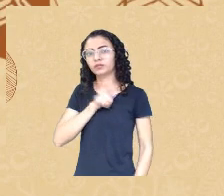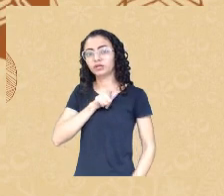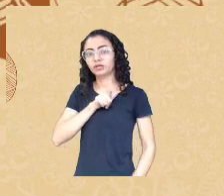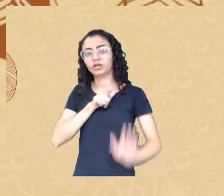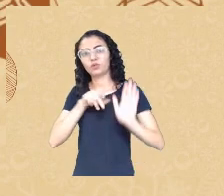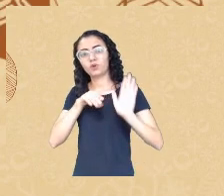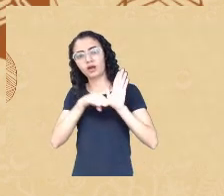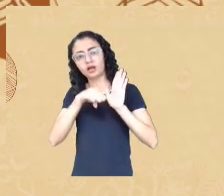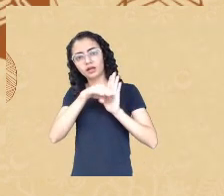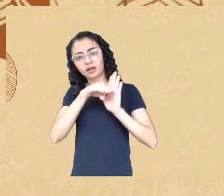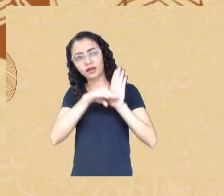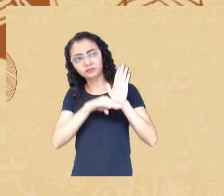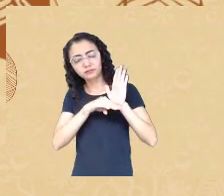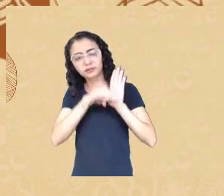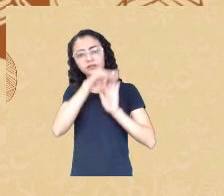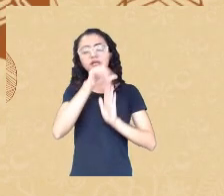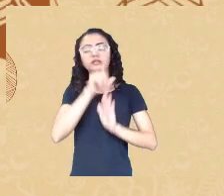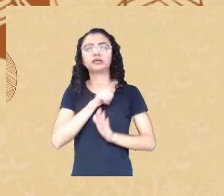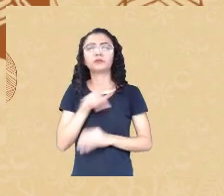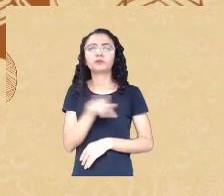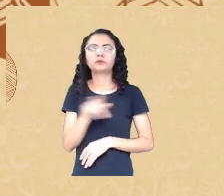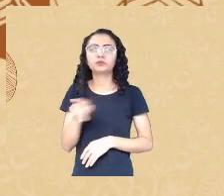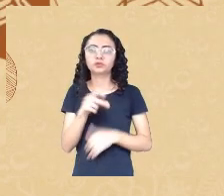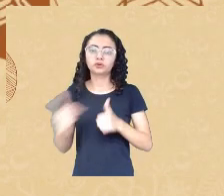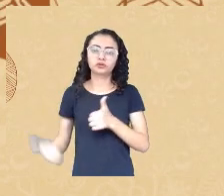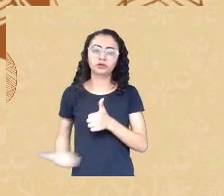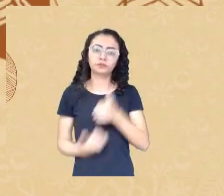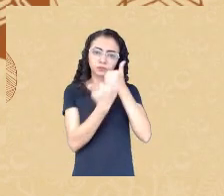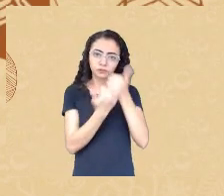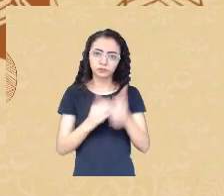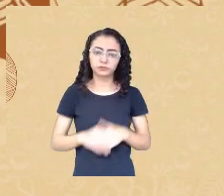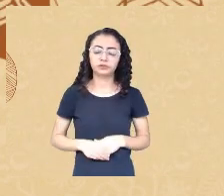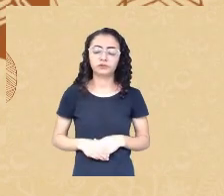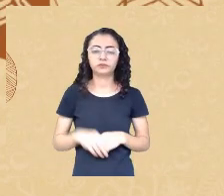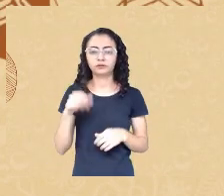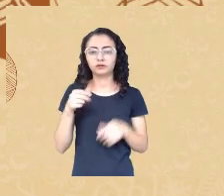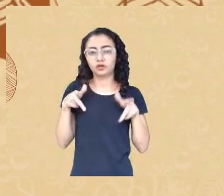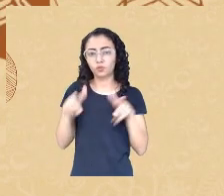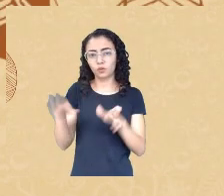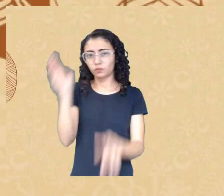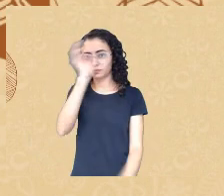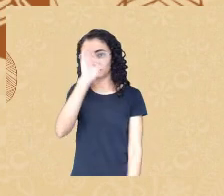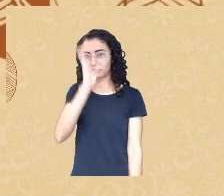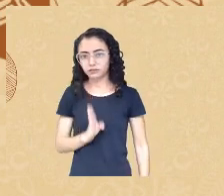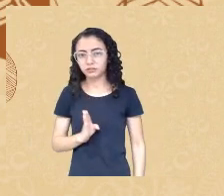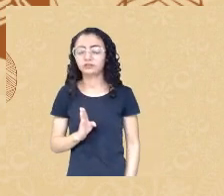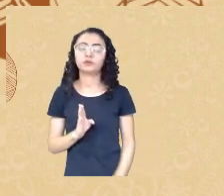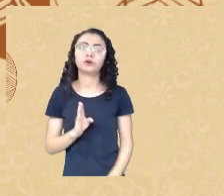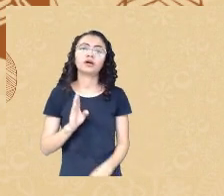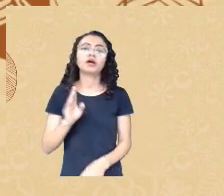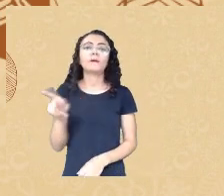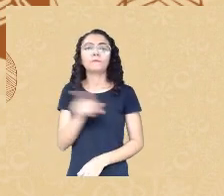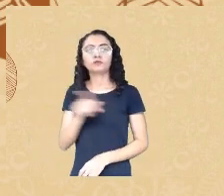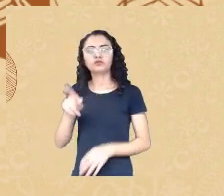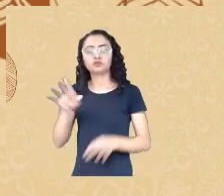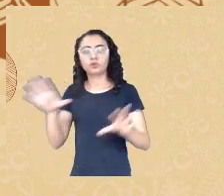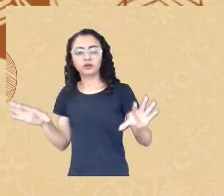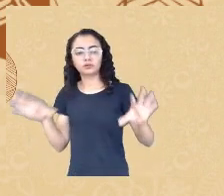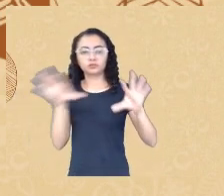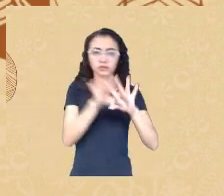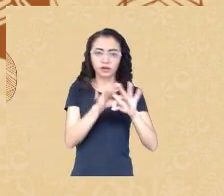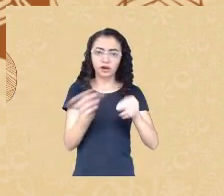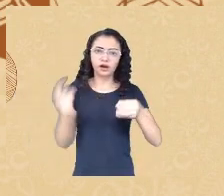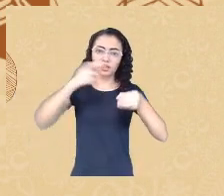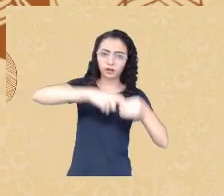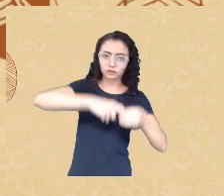assistente como no Brasil o professor associado seria o segundo nível e somente depois é que vem na hierarquia o